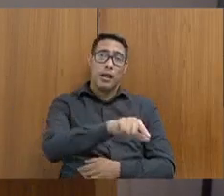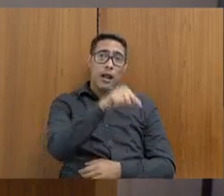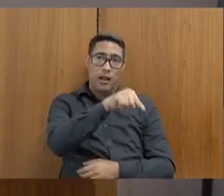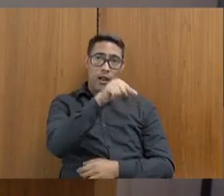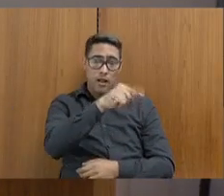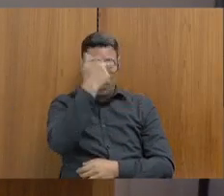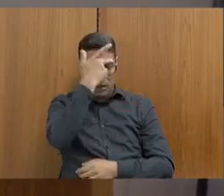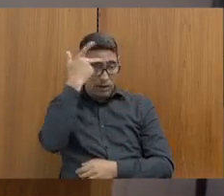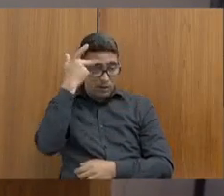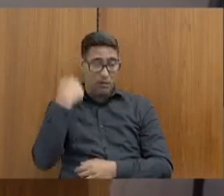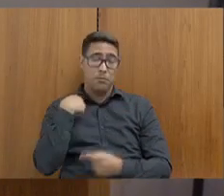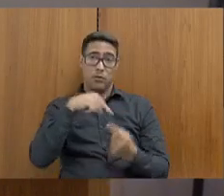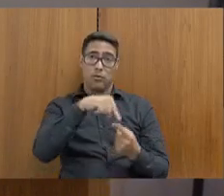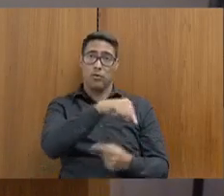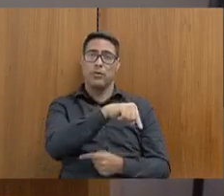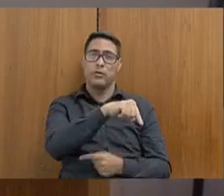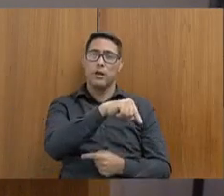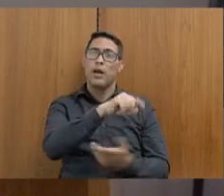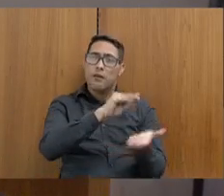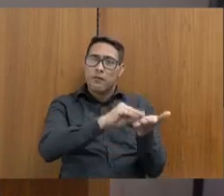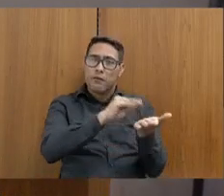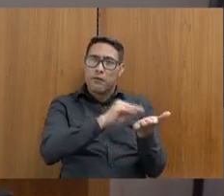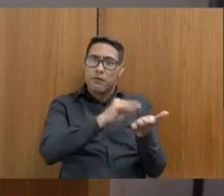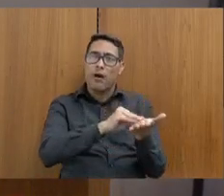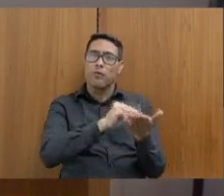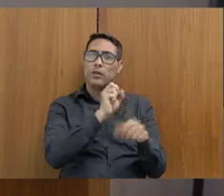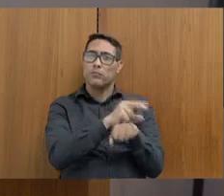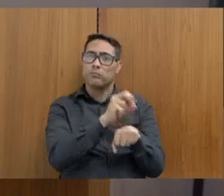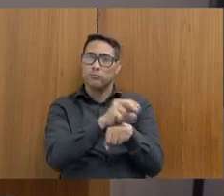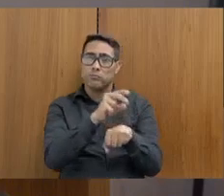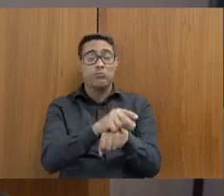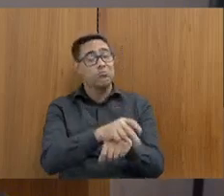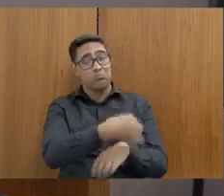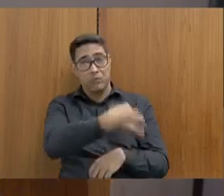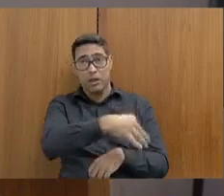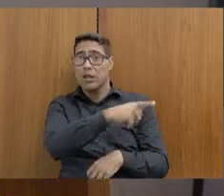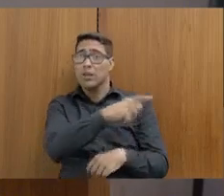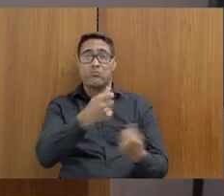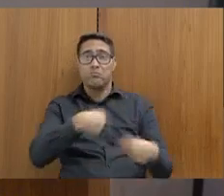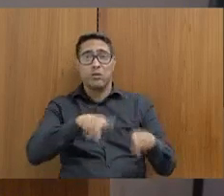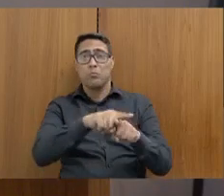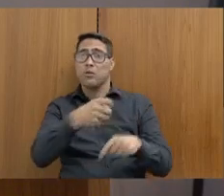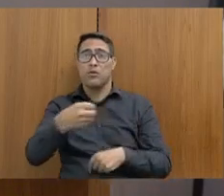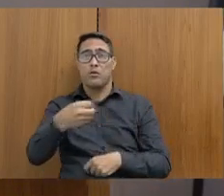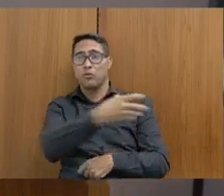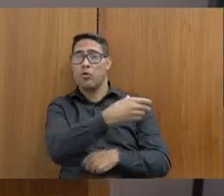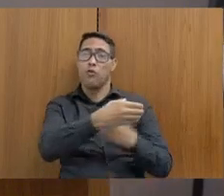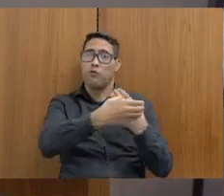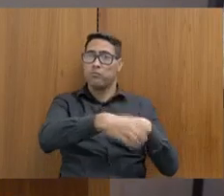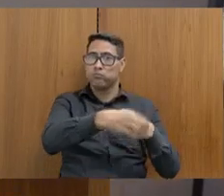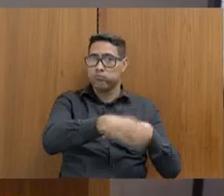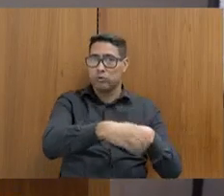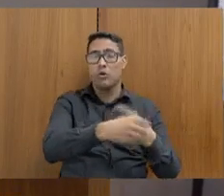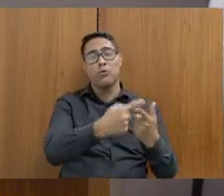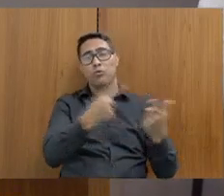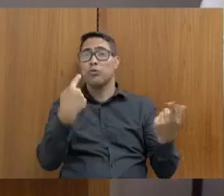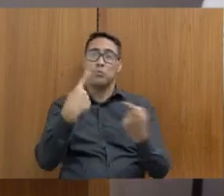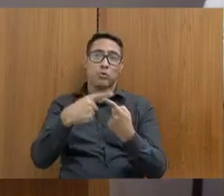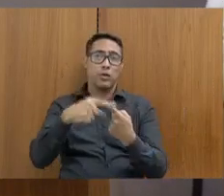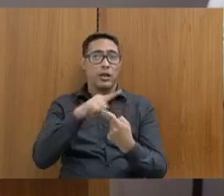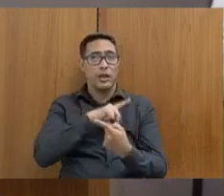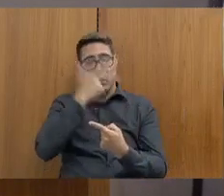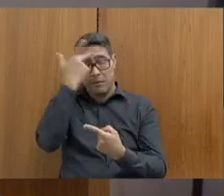também é, o senhor disse uma coisa certa, não se justifica abrir um novo concurso, existindo uma gordura, existindo os excedentes que possam